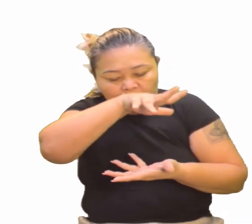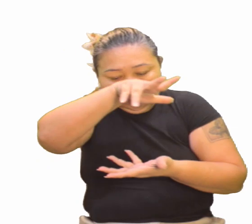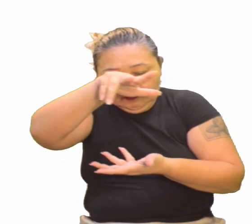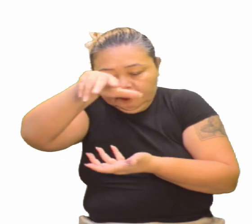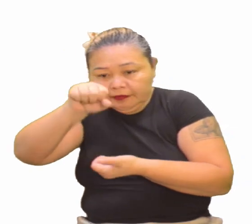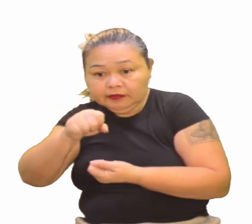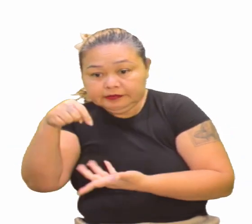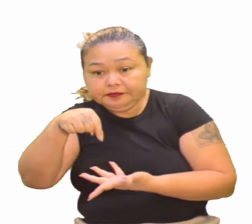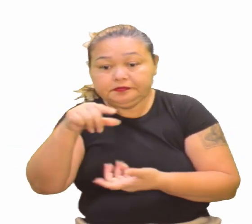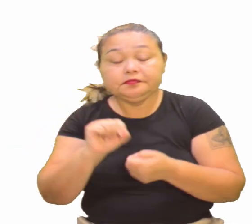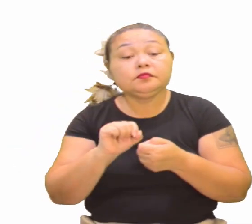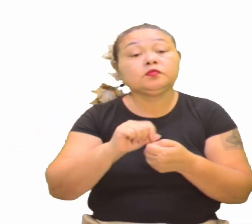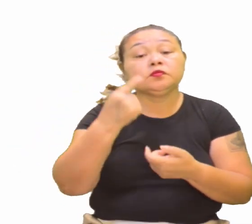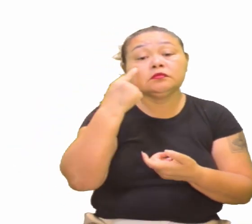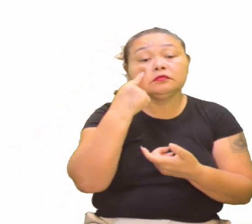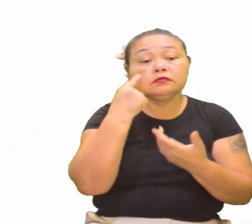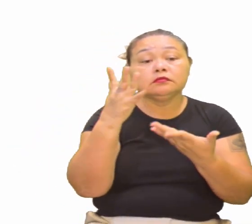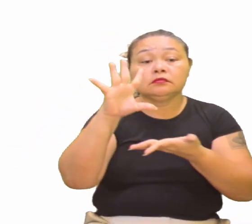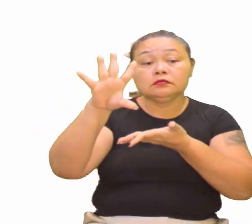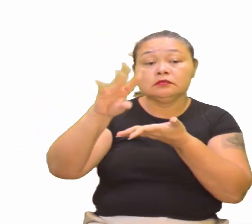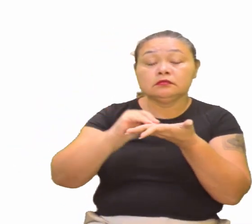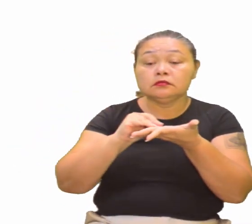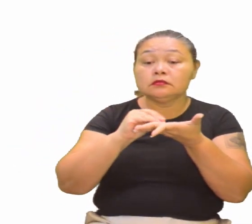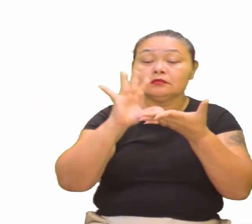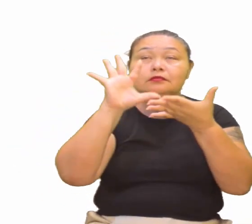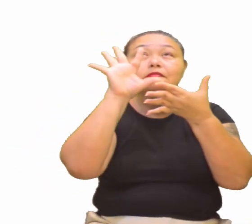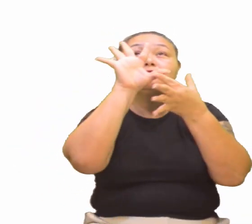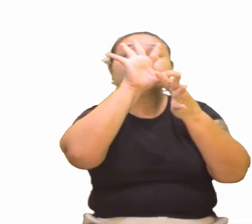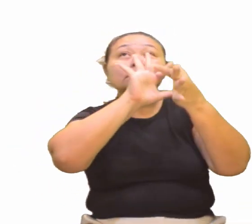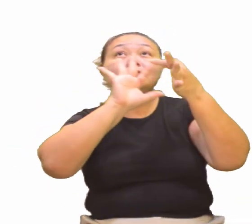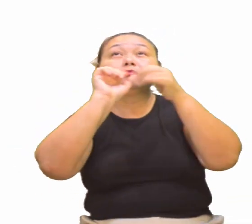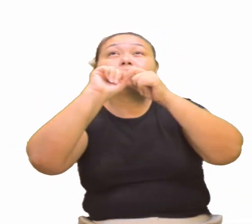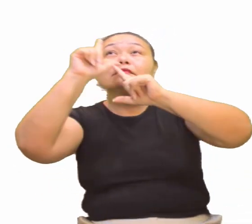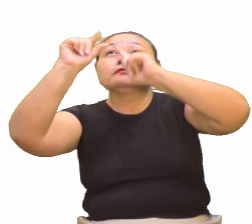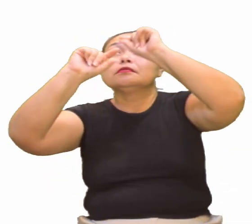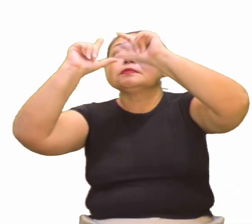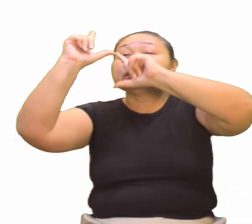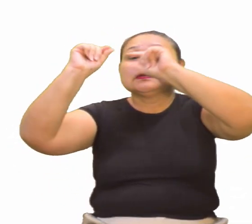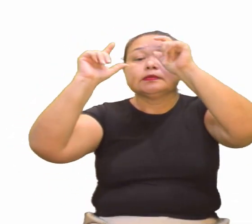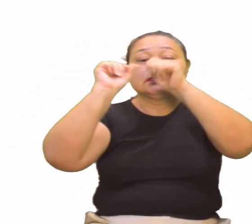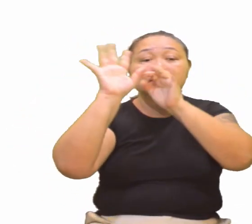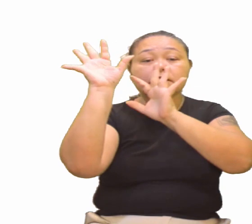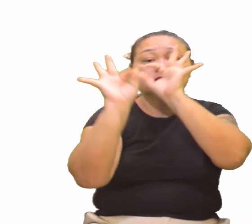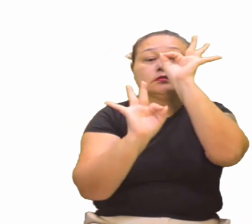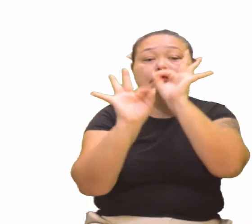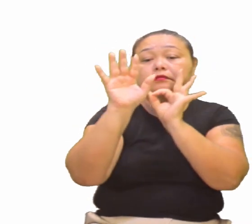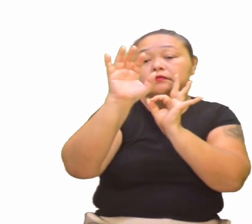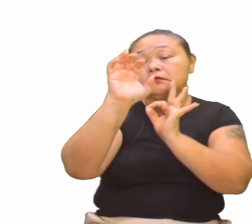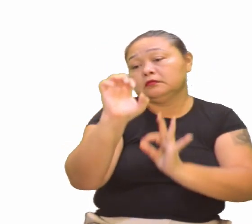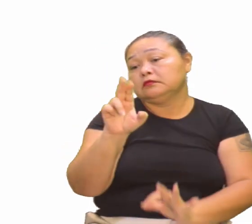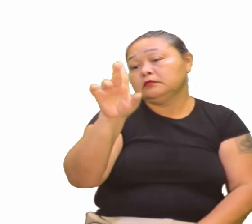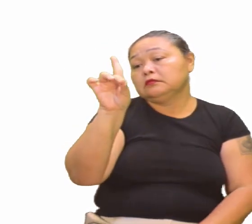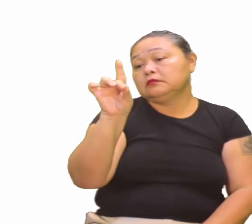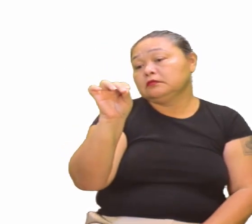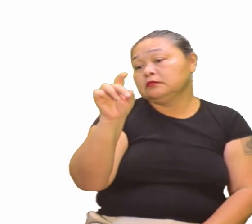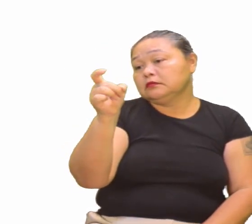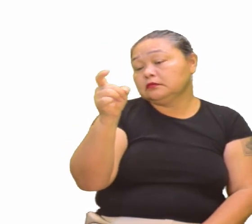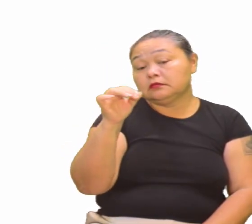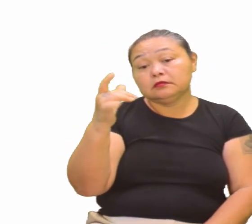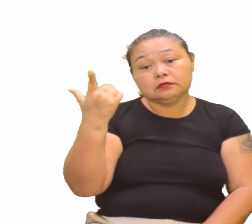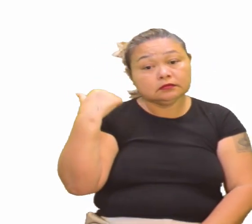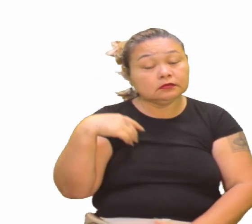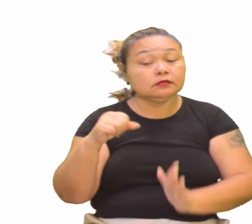lá no centro. O modelo cosmológico formulado por Eudóx, lá no século 5 a